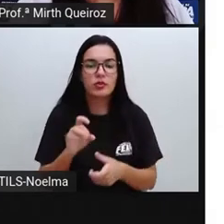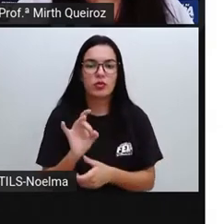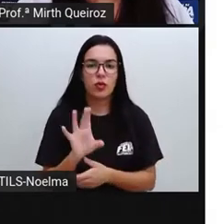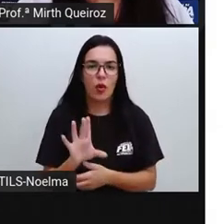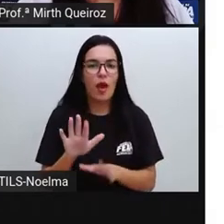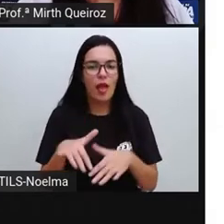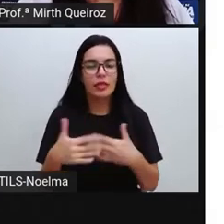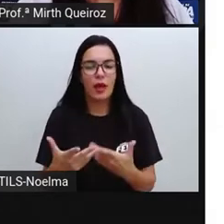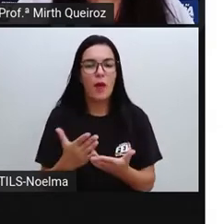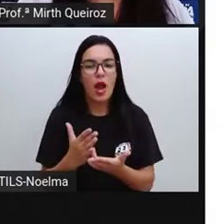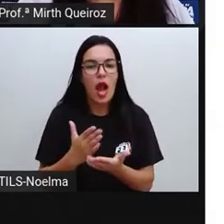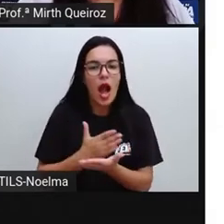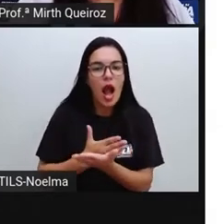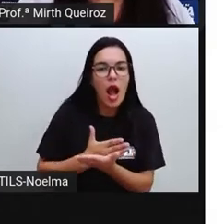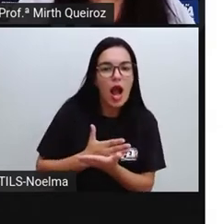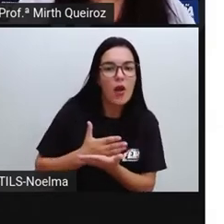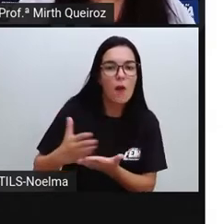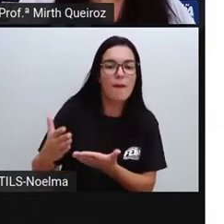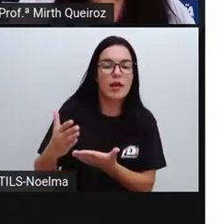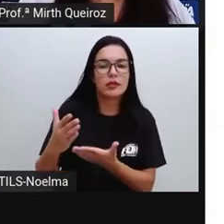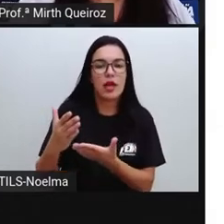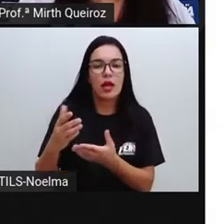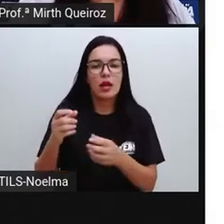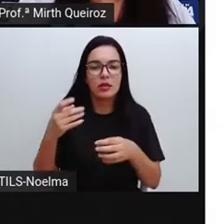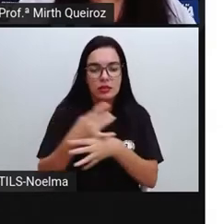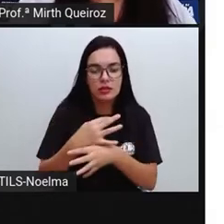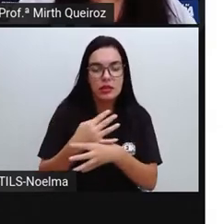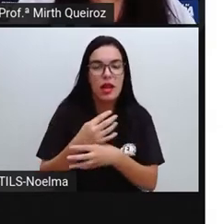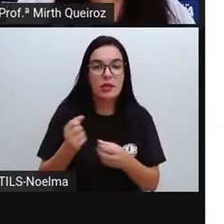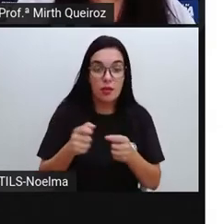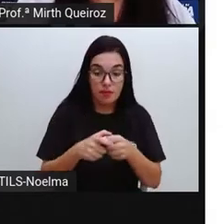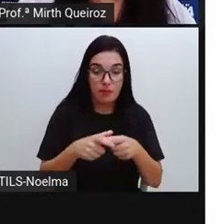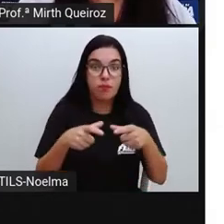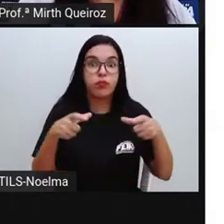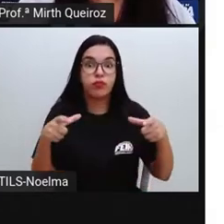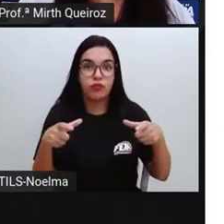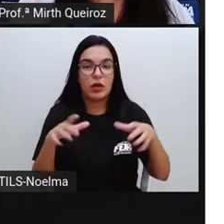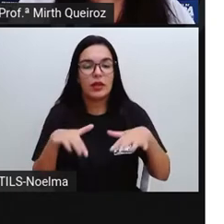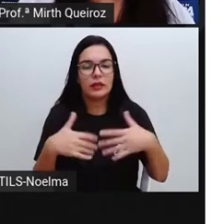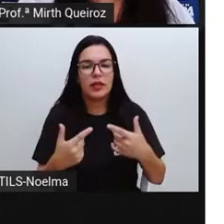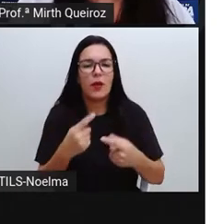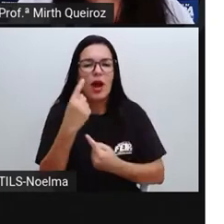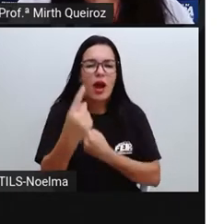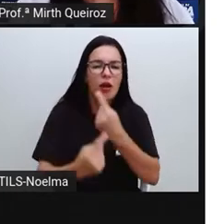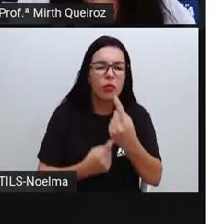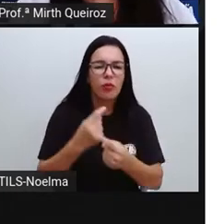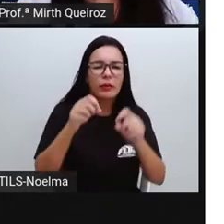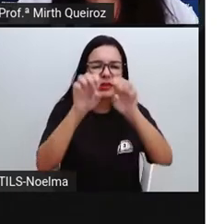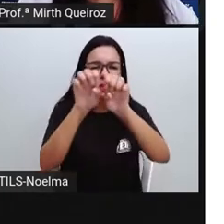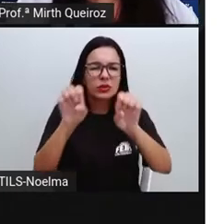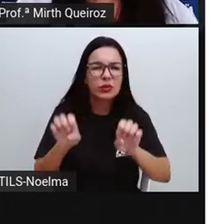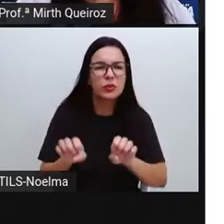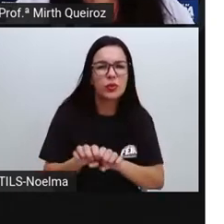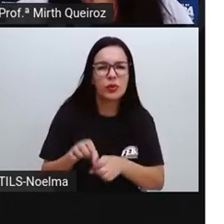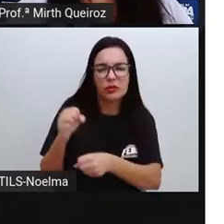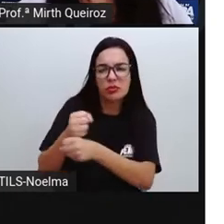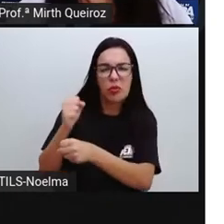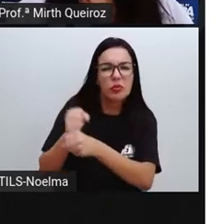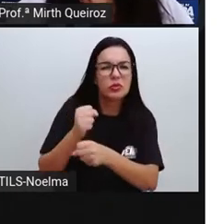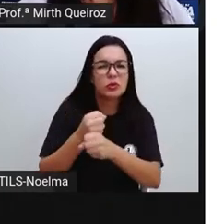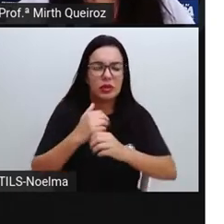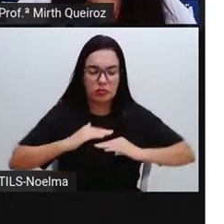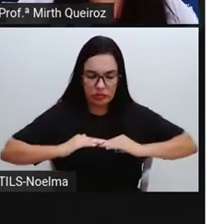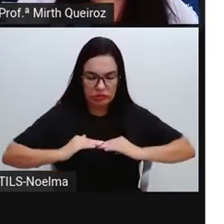processo de urbanização. Com isso, nós temos algumas infraestruturas, né? Que vão sendo alteradas, a construção de